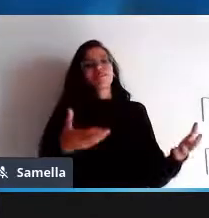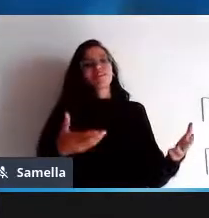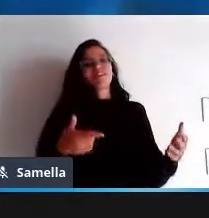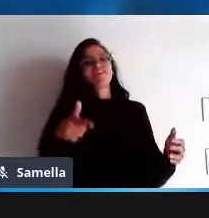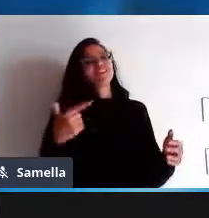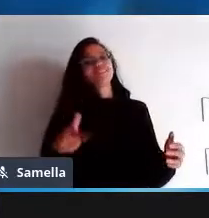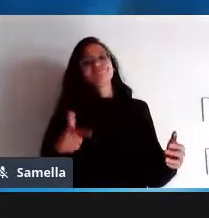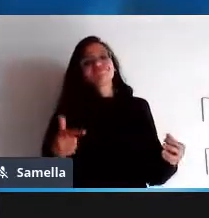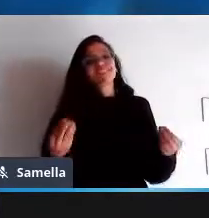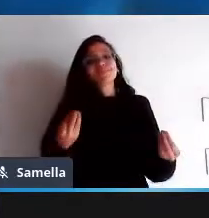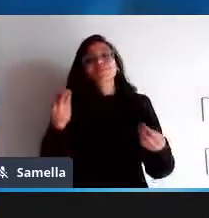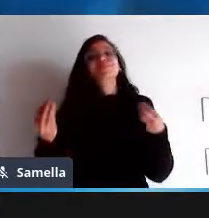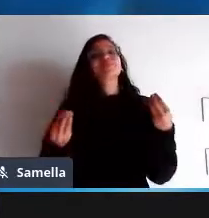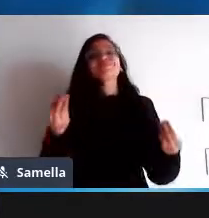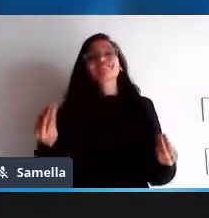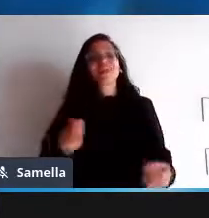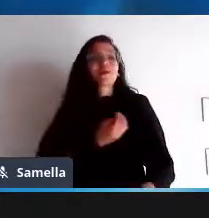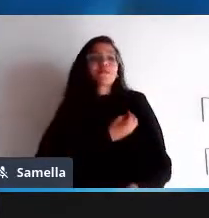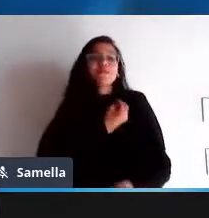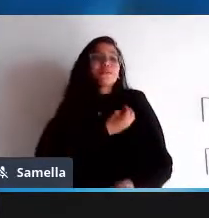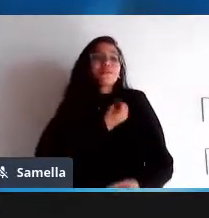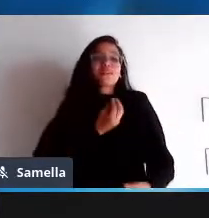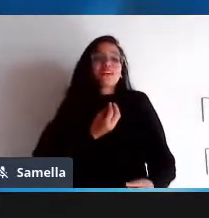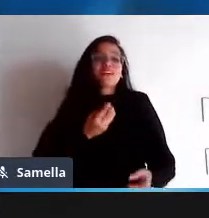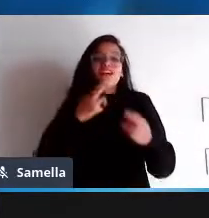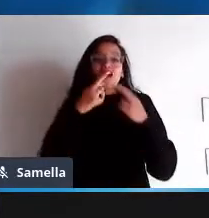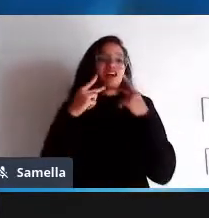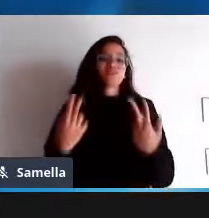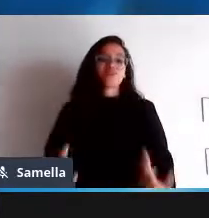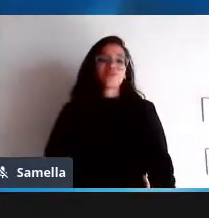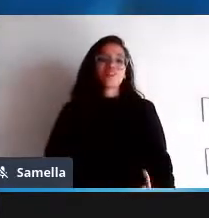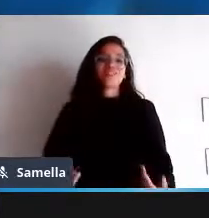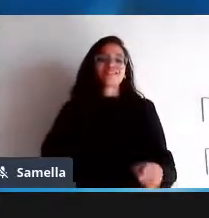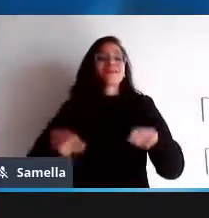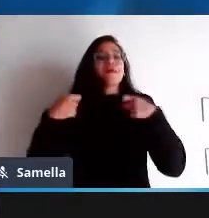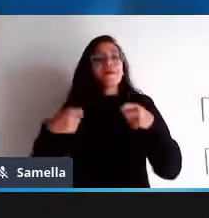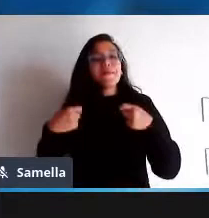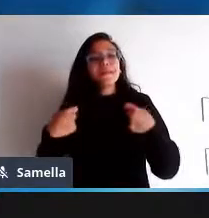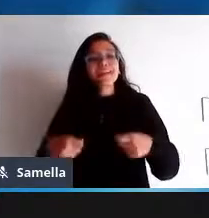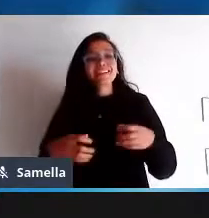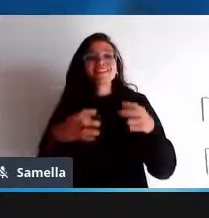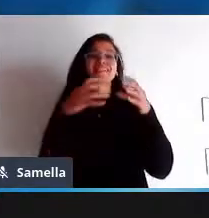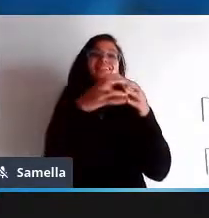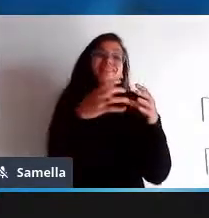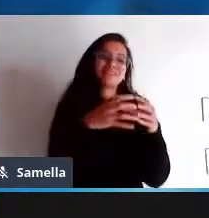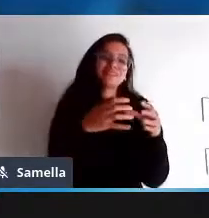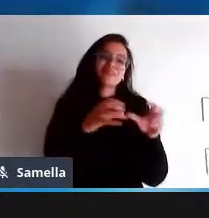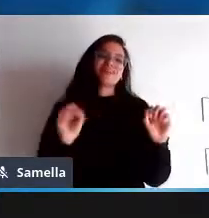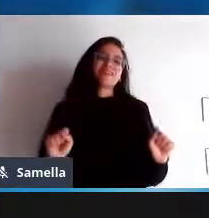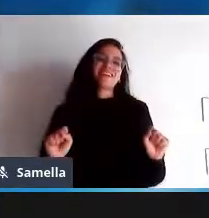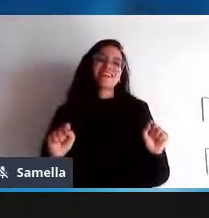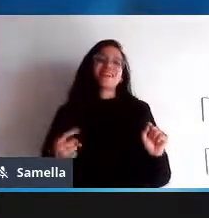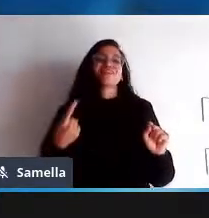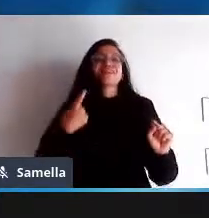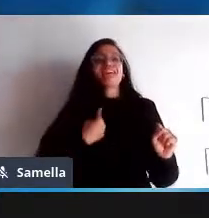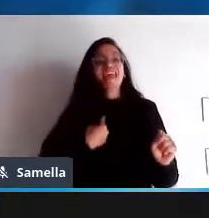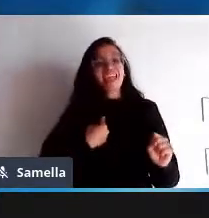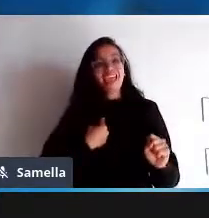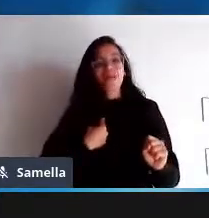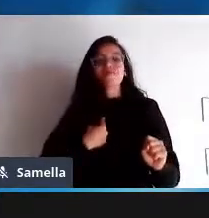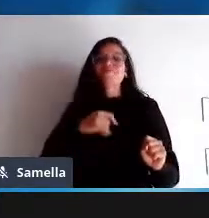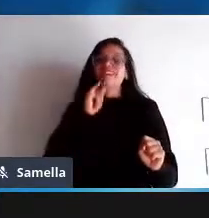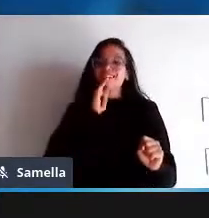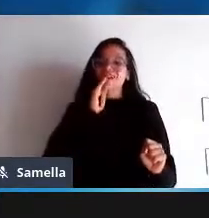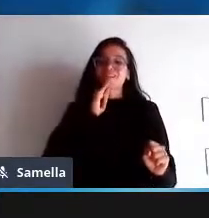subsistir não tem como sobreviver não tem como ir adiante tá em outras palavras para ficar mais fácil